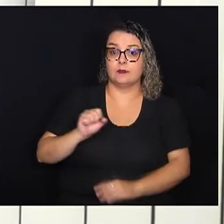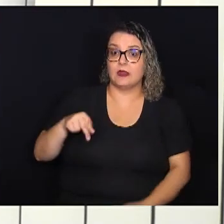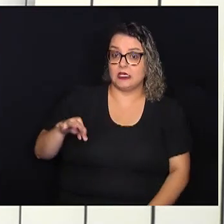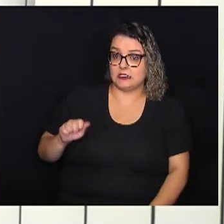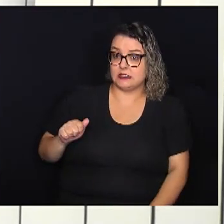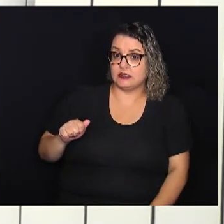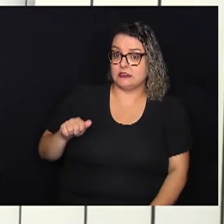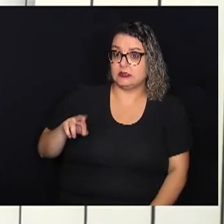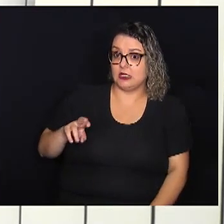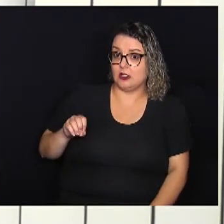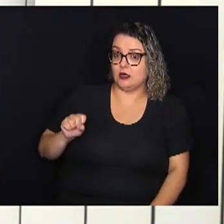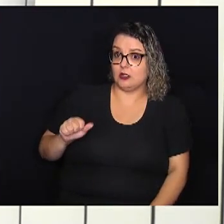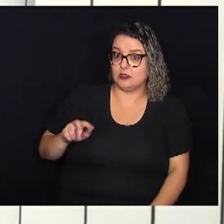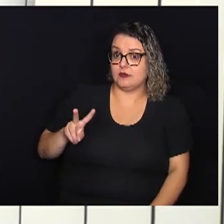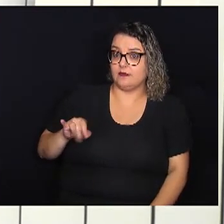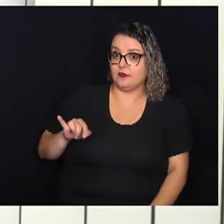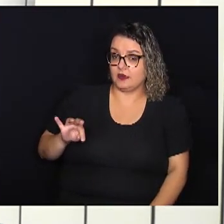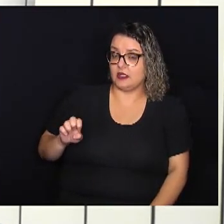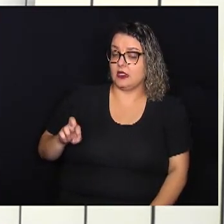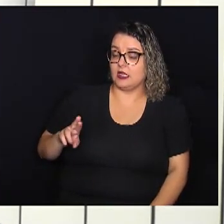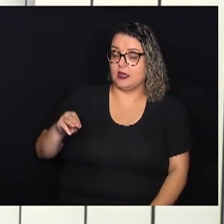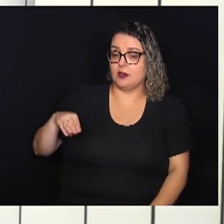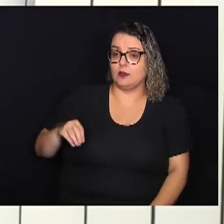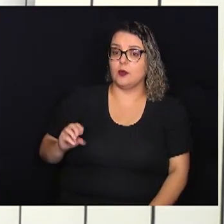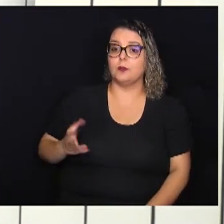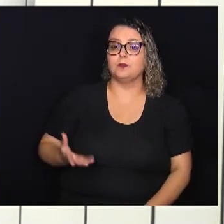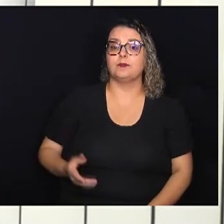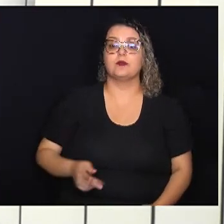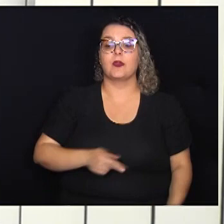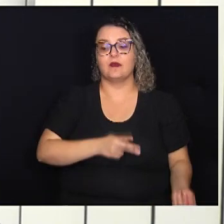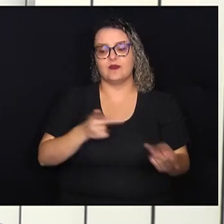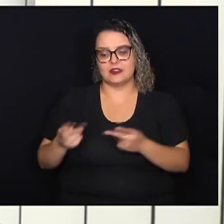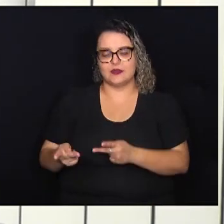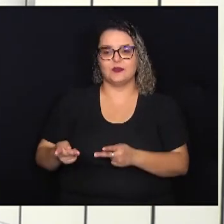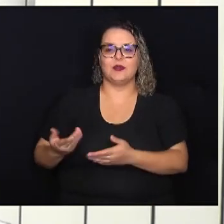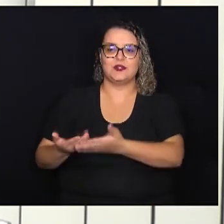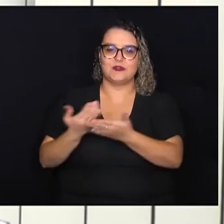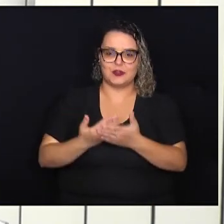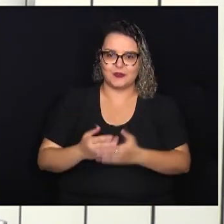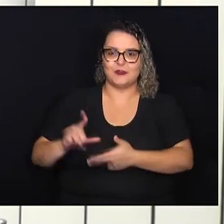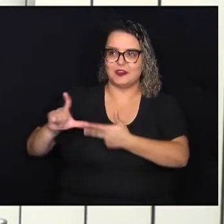Viterbo visitou a ELECAMP, a Escola do Legislativo de Campinas.